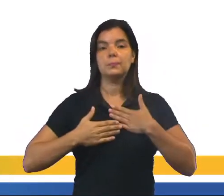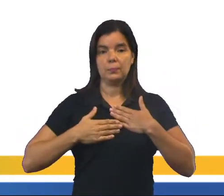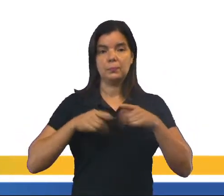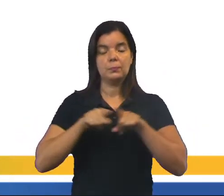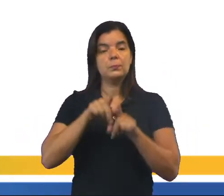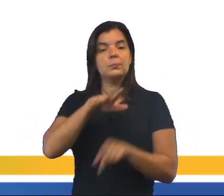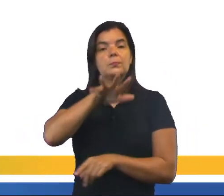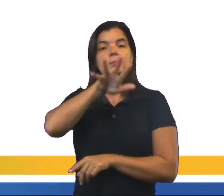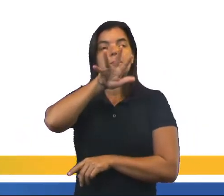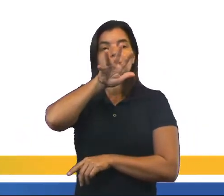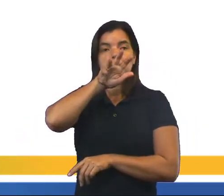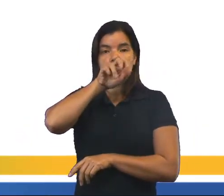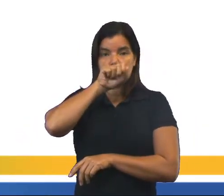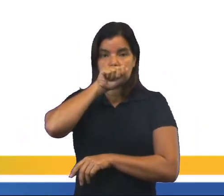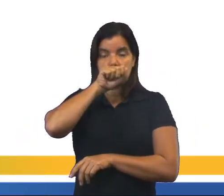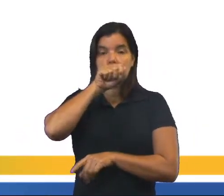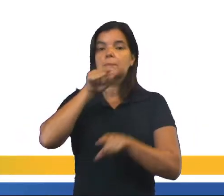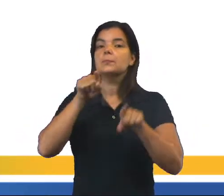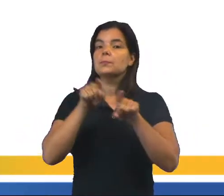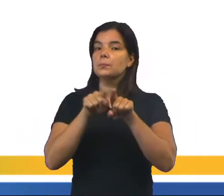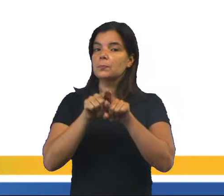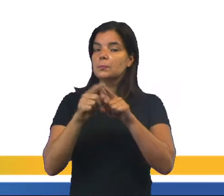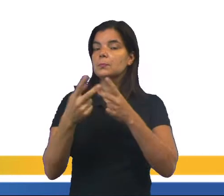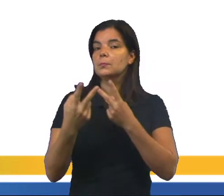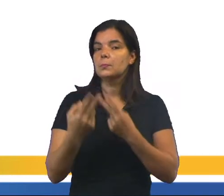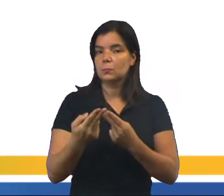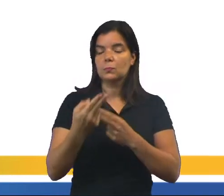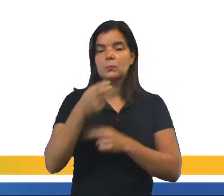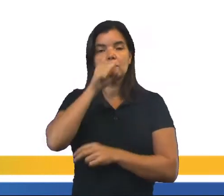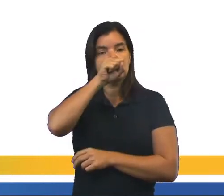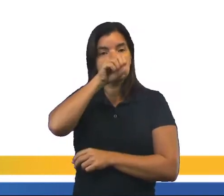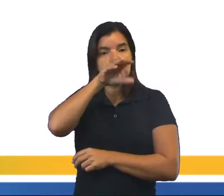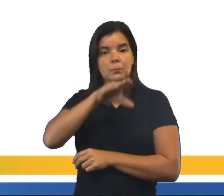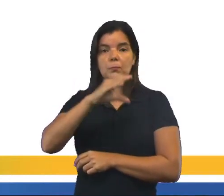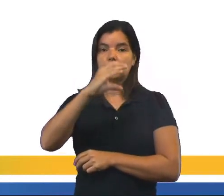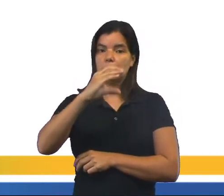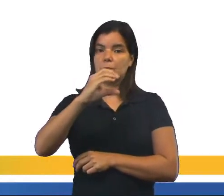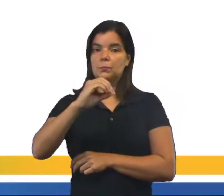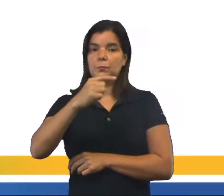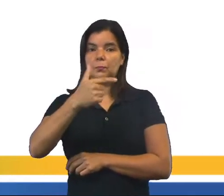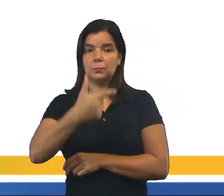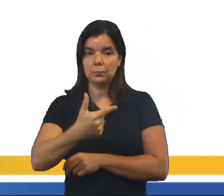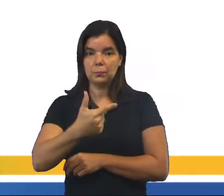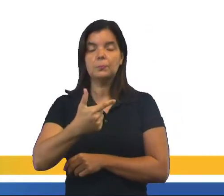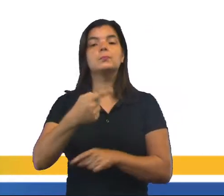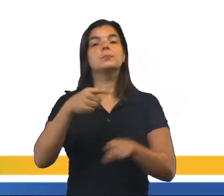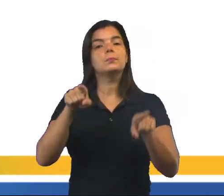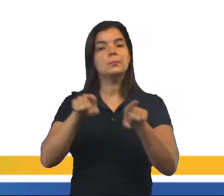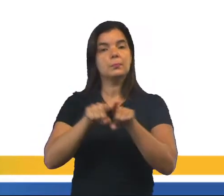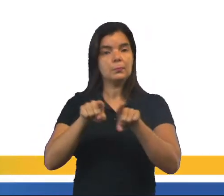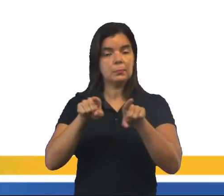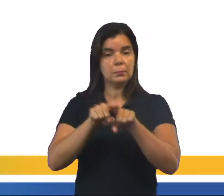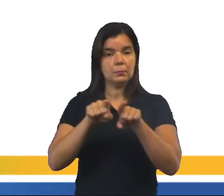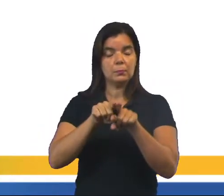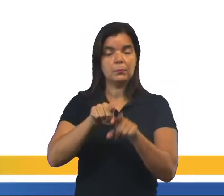da respiração e ao mesmo tempo elimina o gás carbônico por meio da